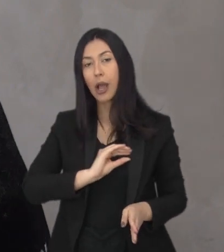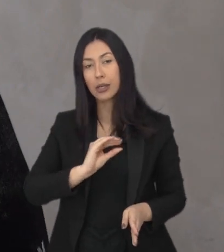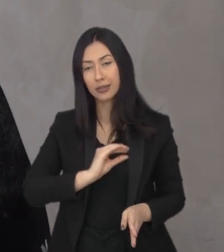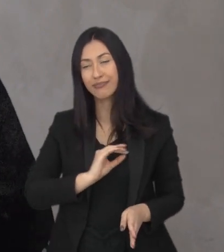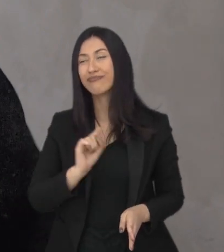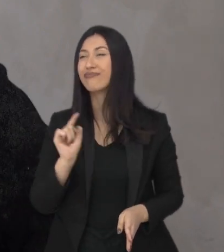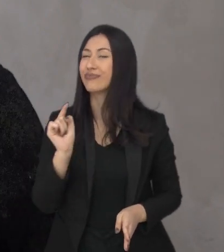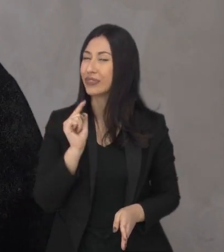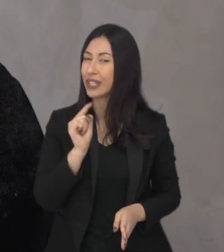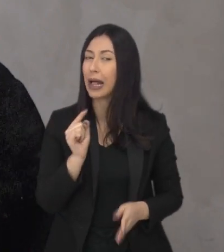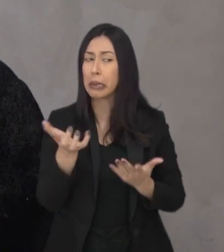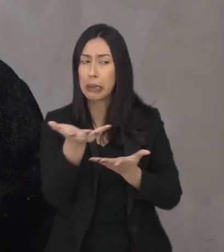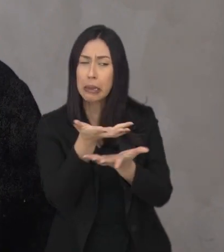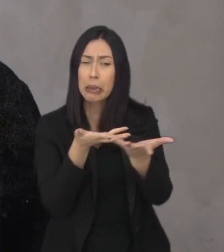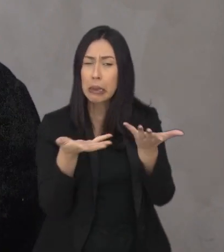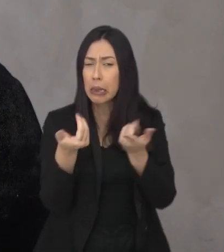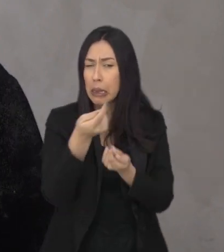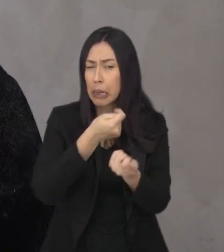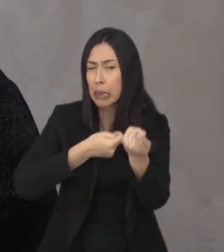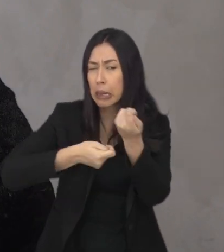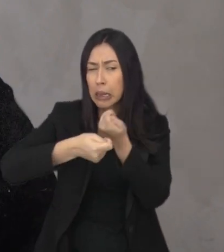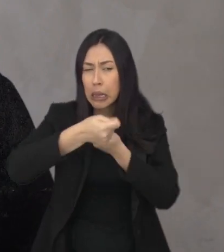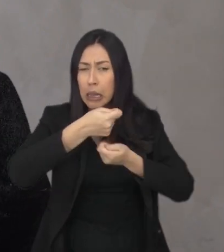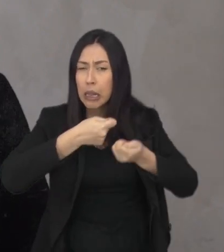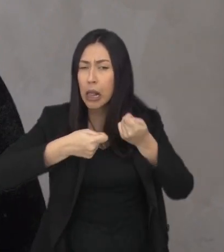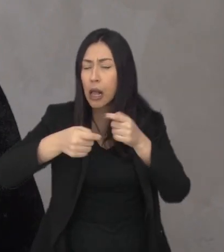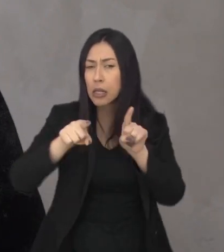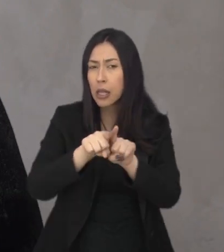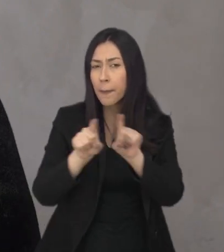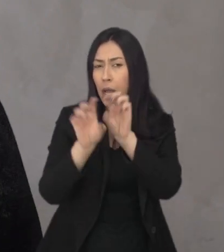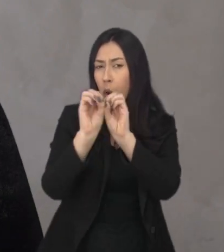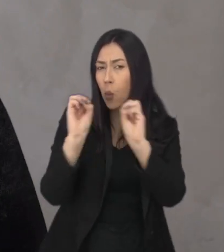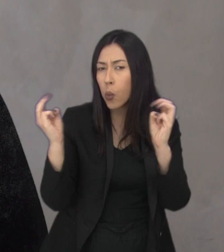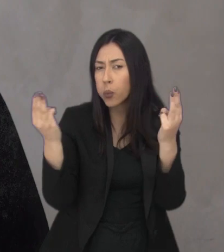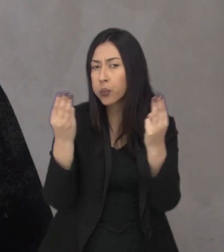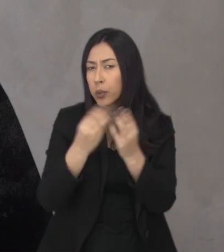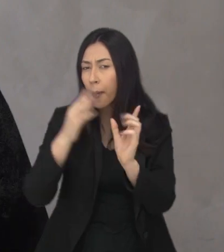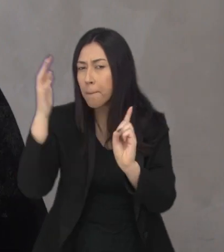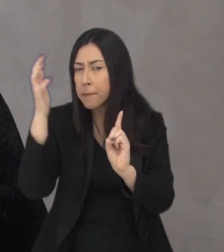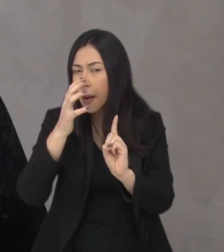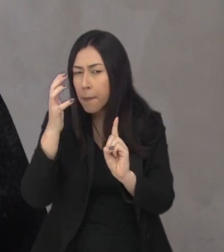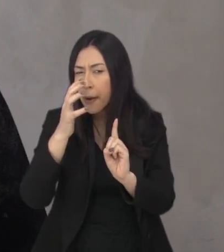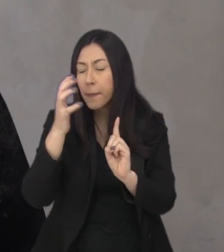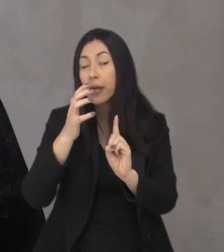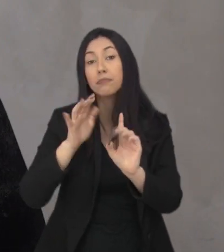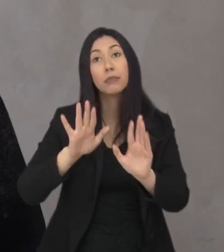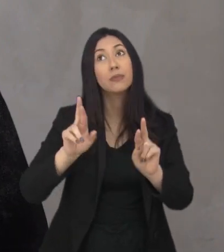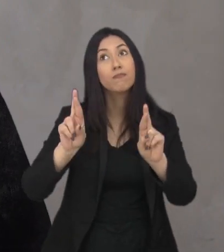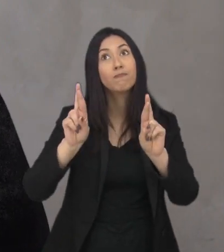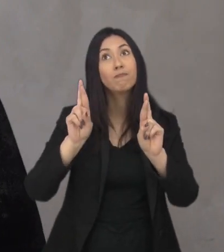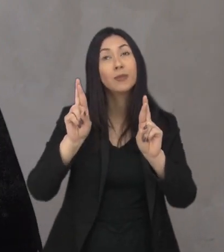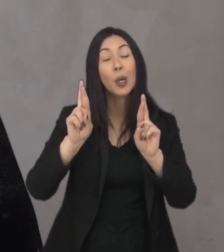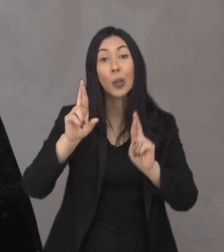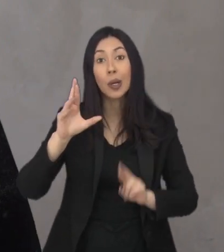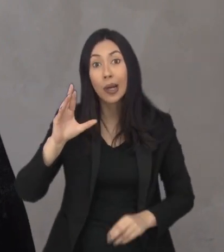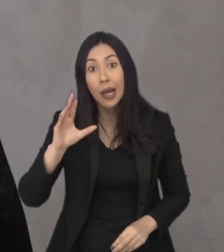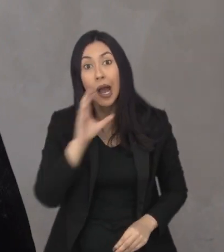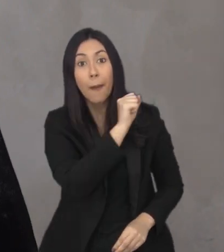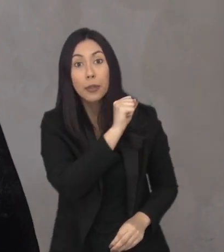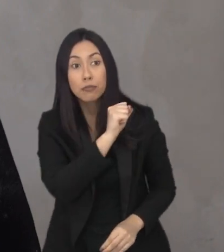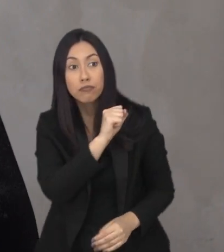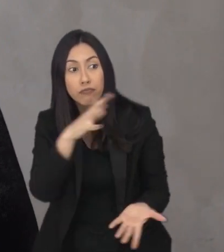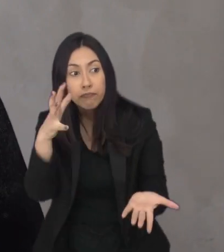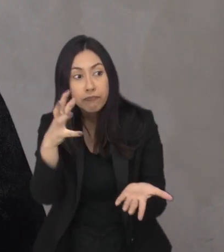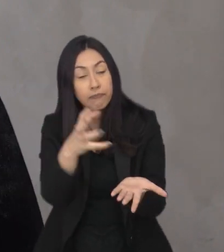lá está tendo várias negociações várias pressões da ONU e nós esperamos que eles sejam